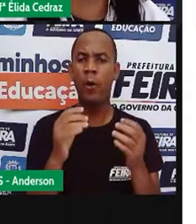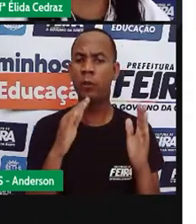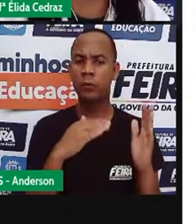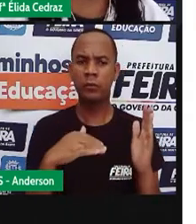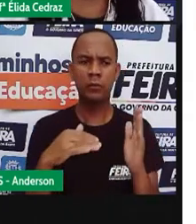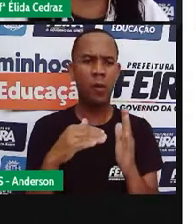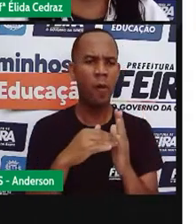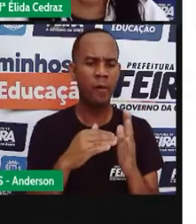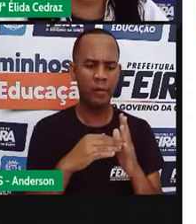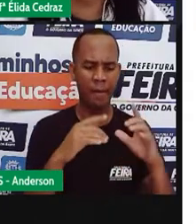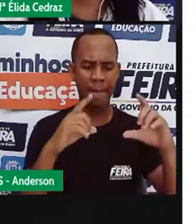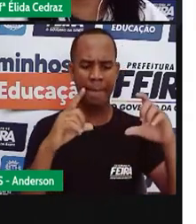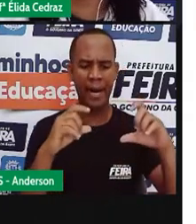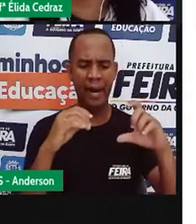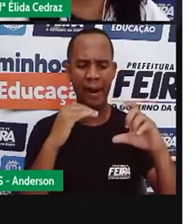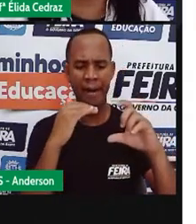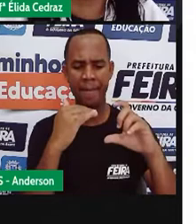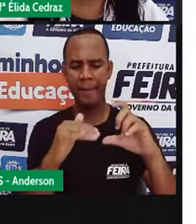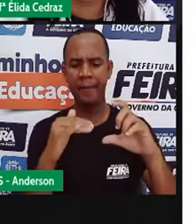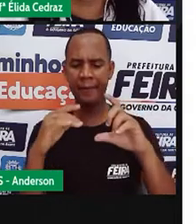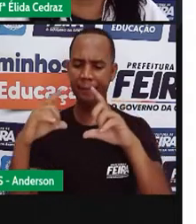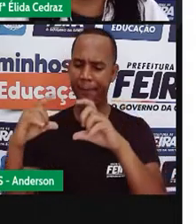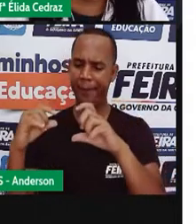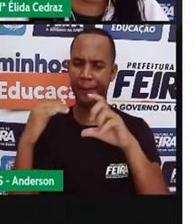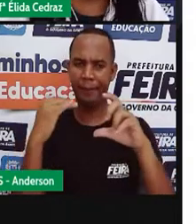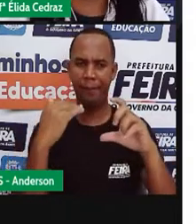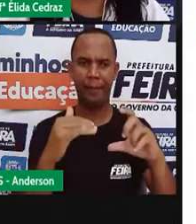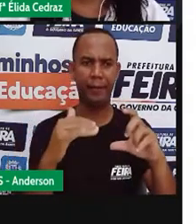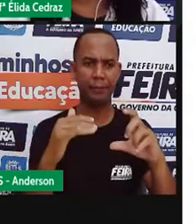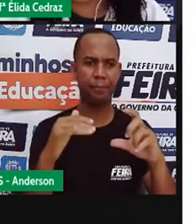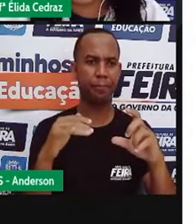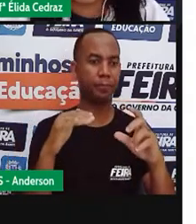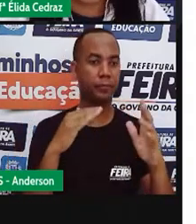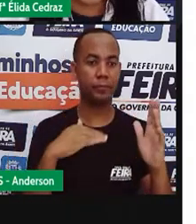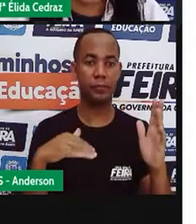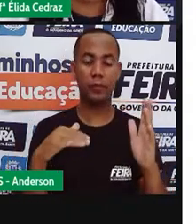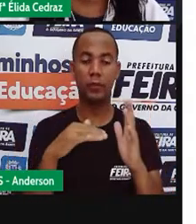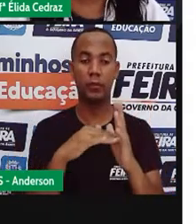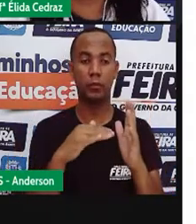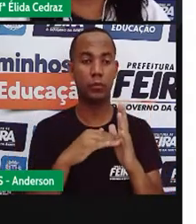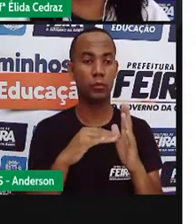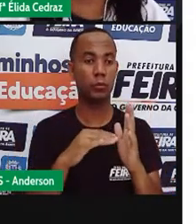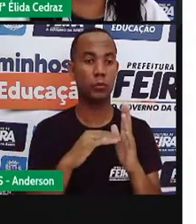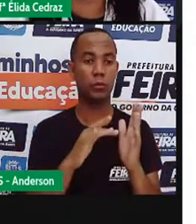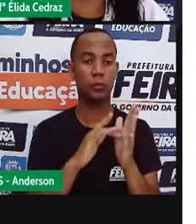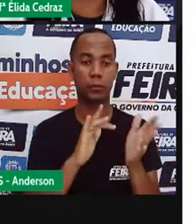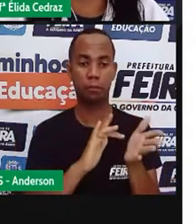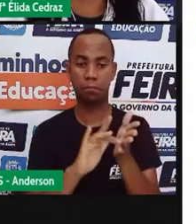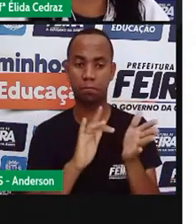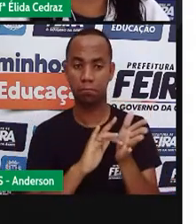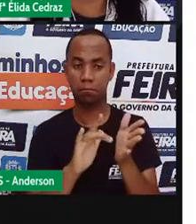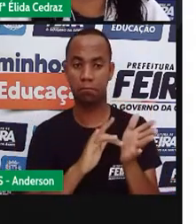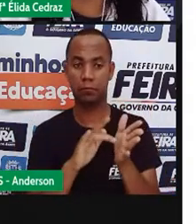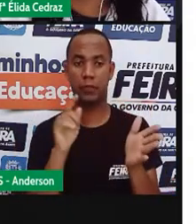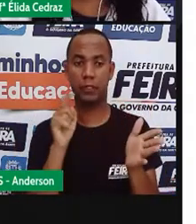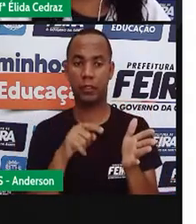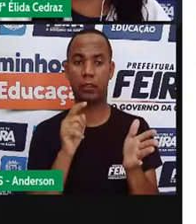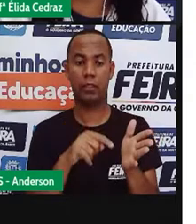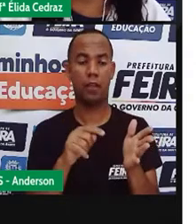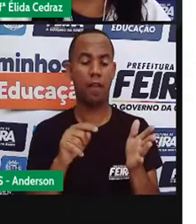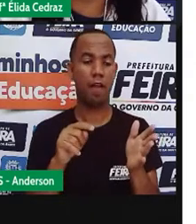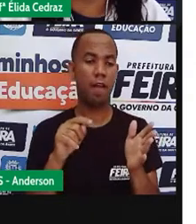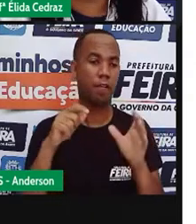as postagens feitas nas redes sociais. Notícias, fotos, vídeos,